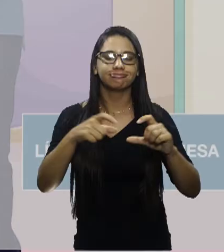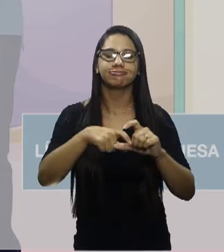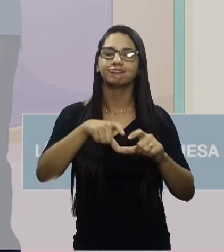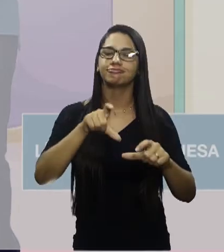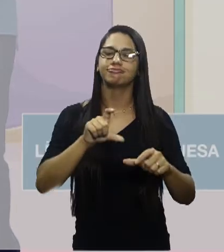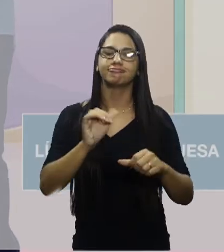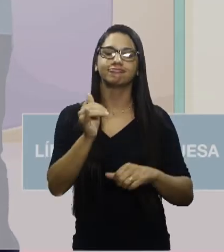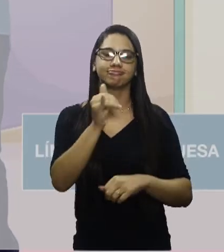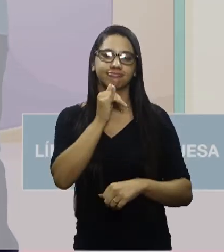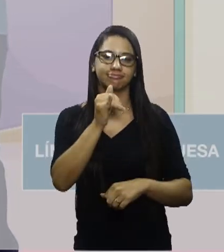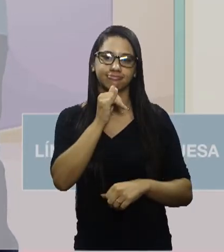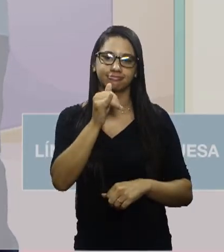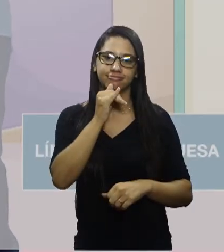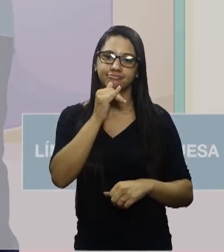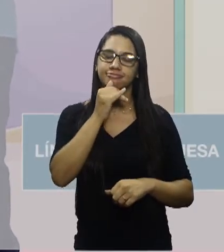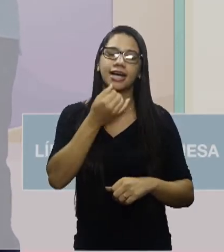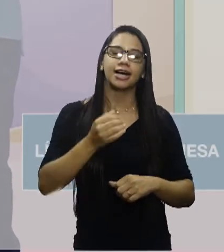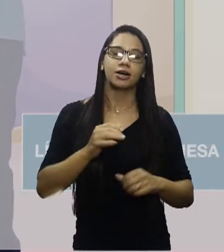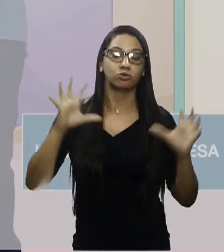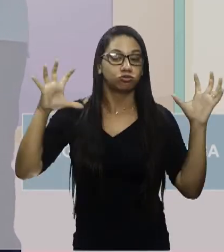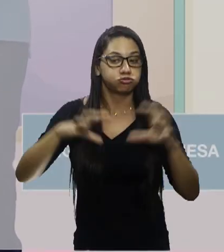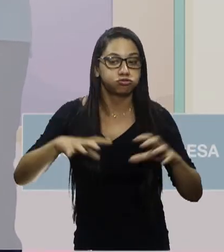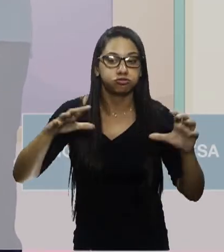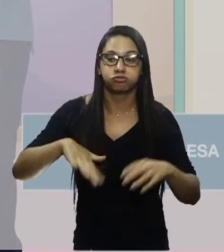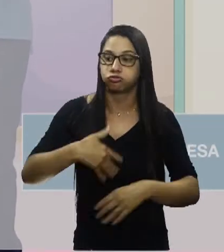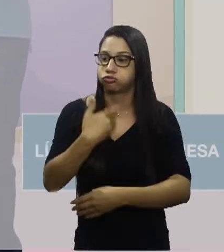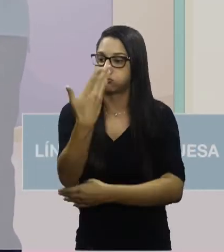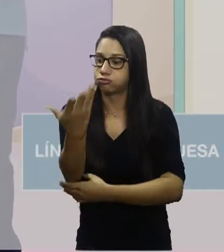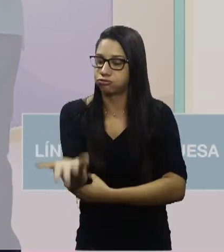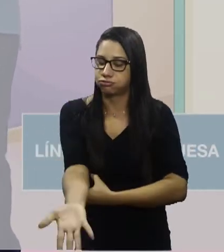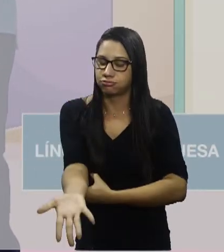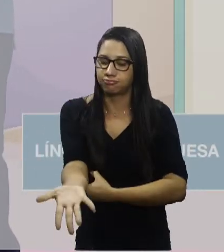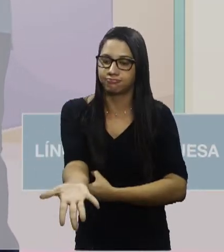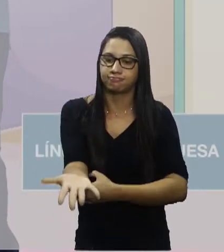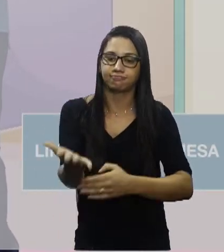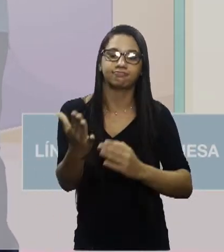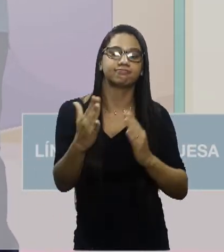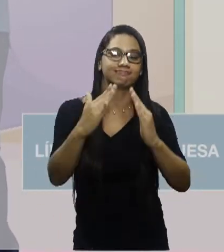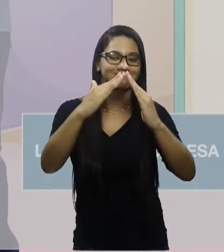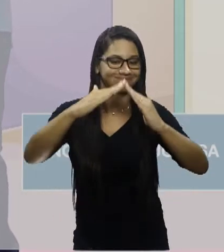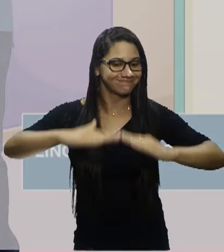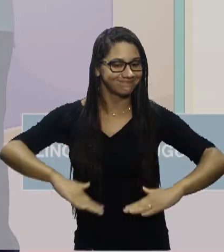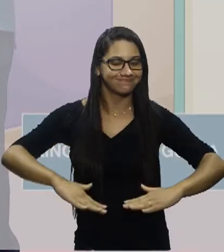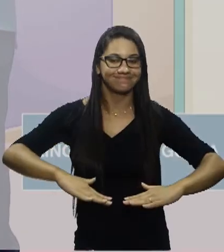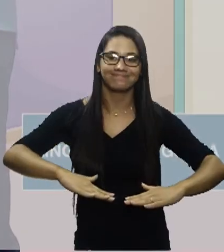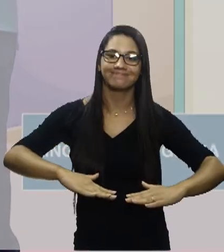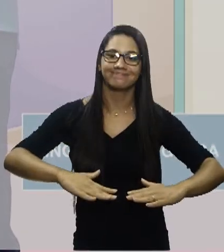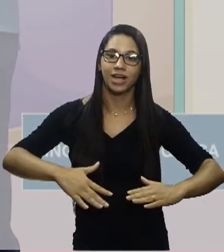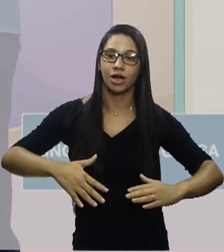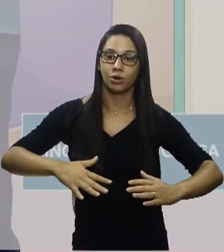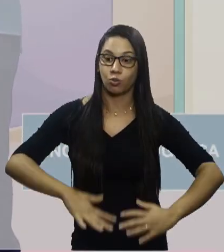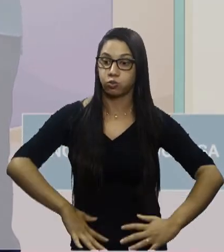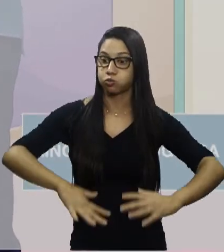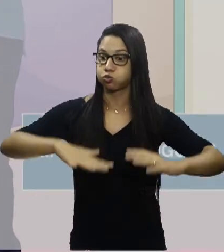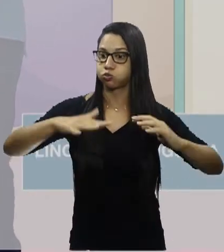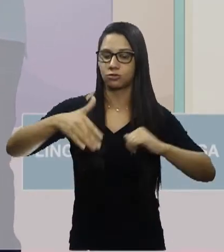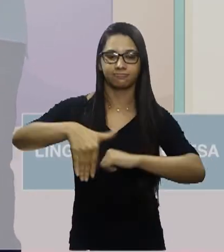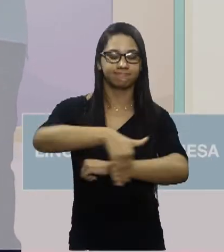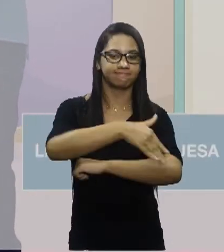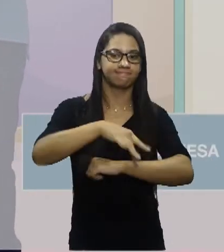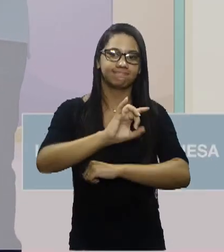Exemplo. A tempestade derrubou árvores, destilhou casas, alagou ruas. Então,